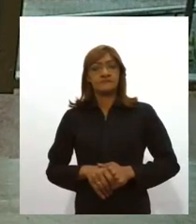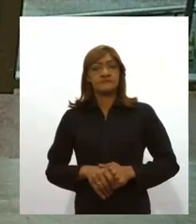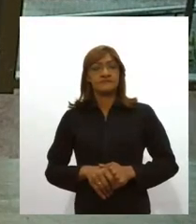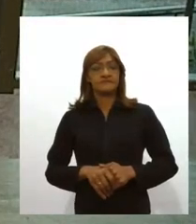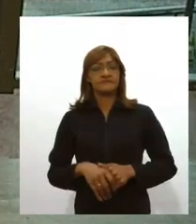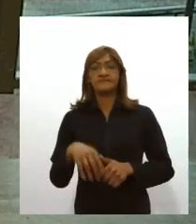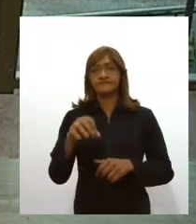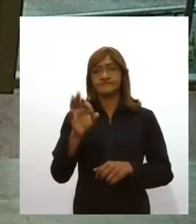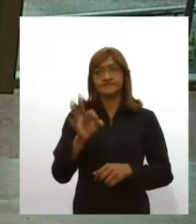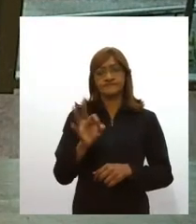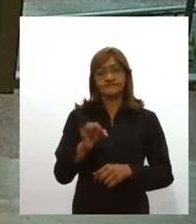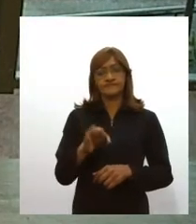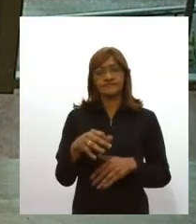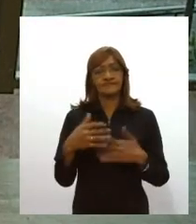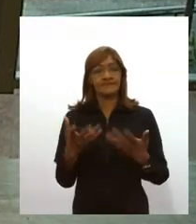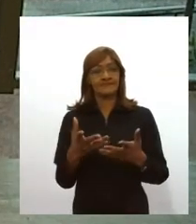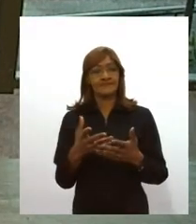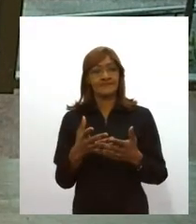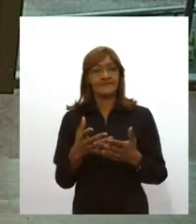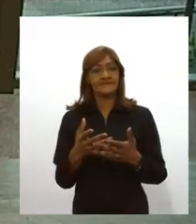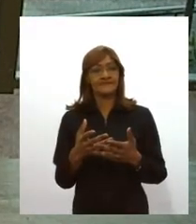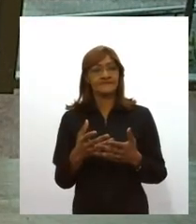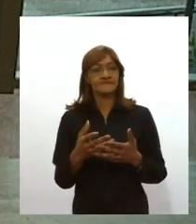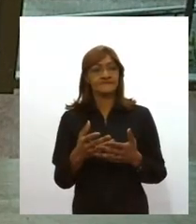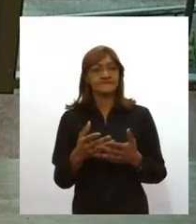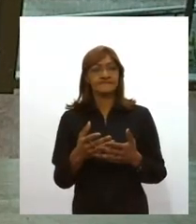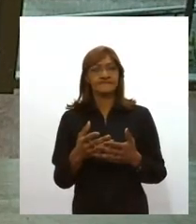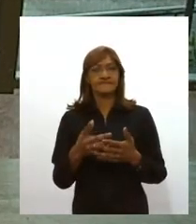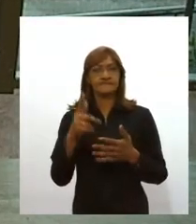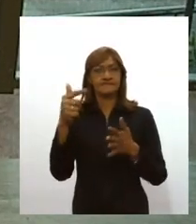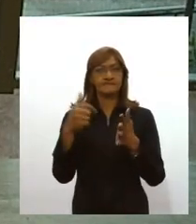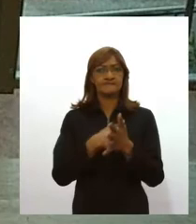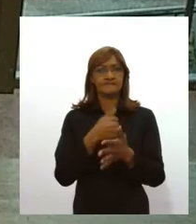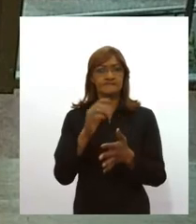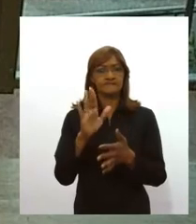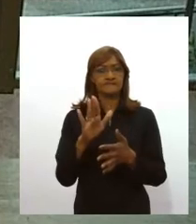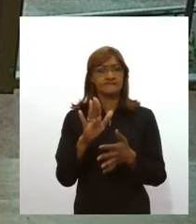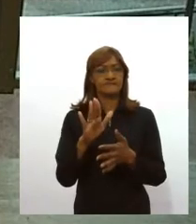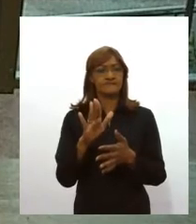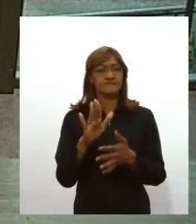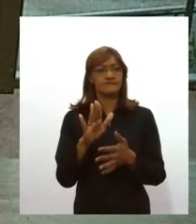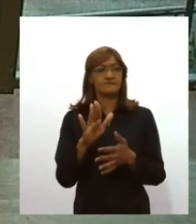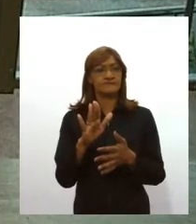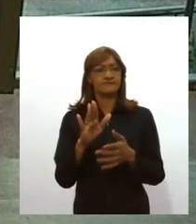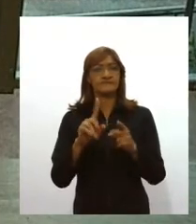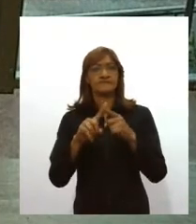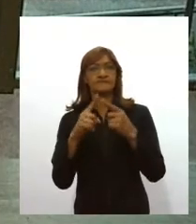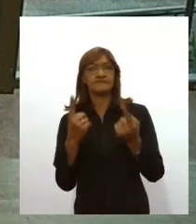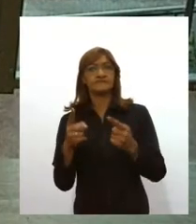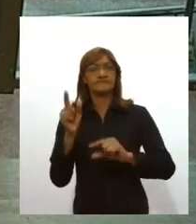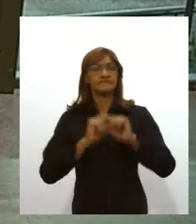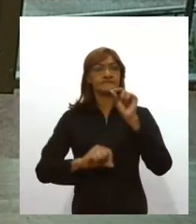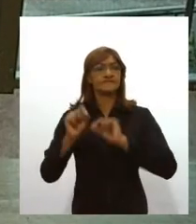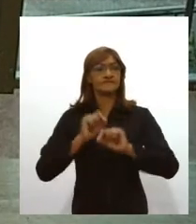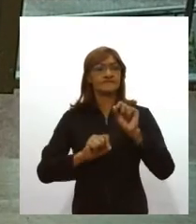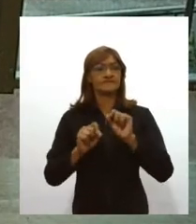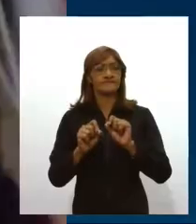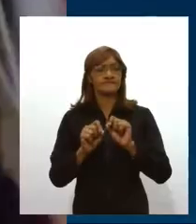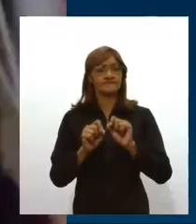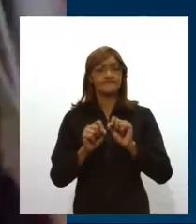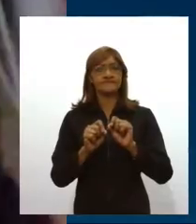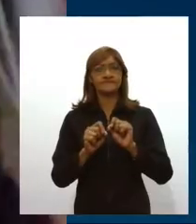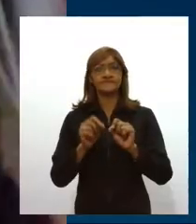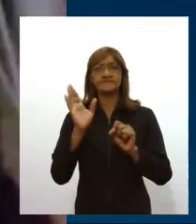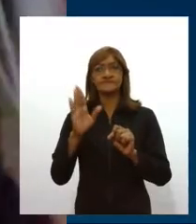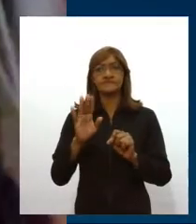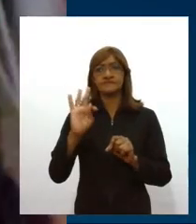Exato. Deu uma travada aqui para mim, eu não sei se eu vi a pergunta toda, mas a questão, essa questão das comorbidades, a questão